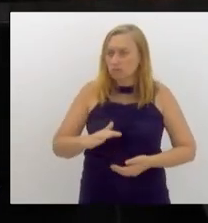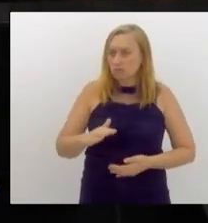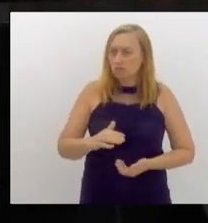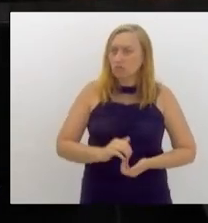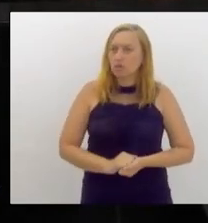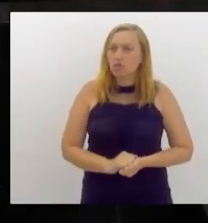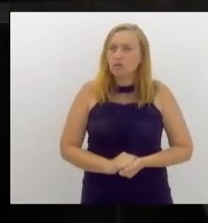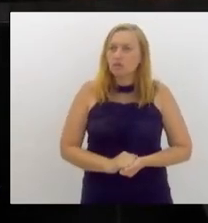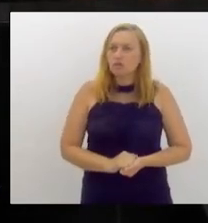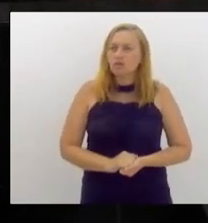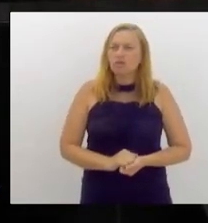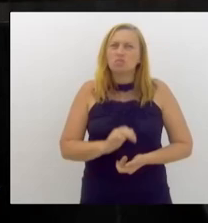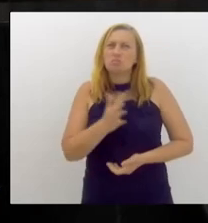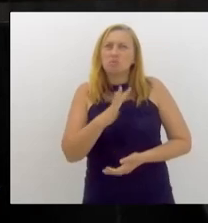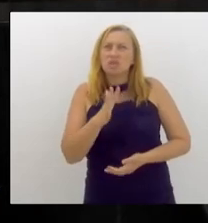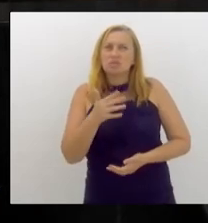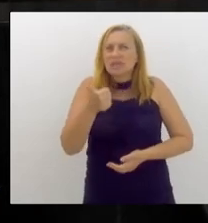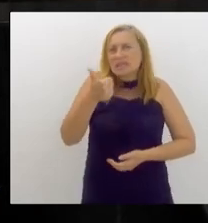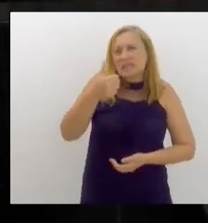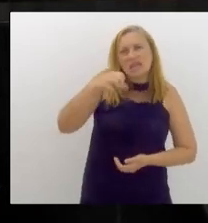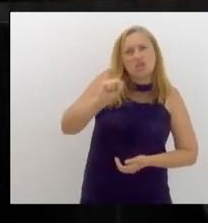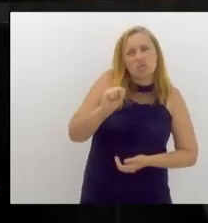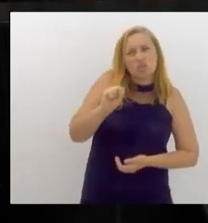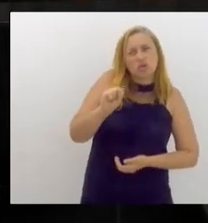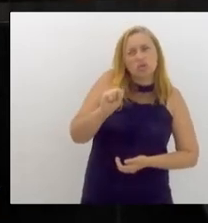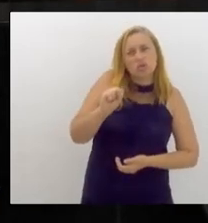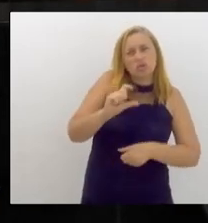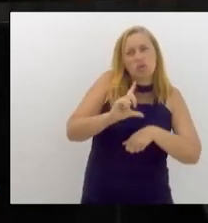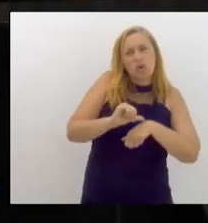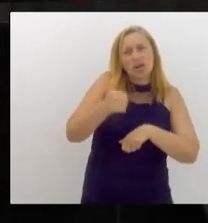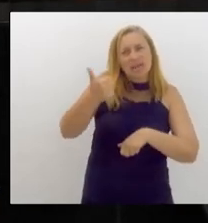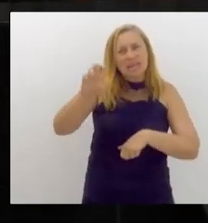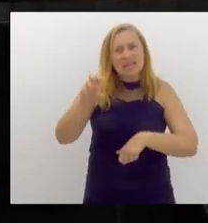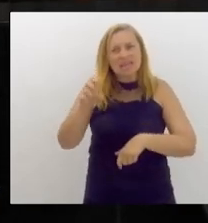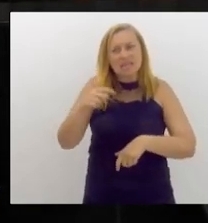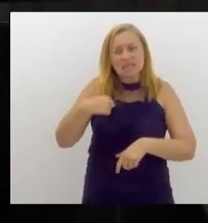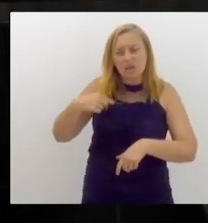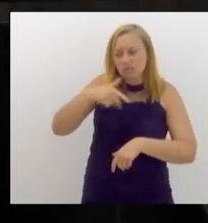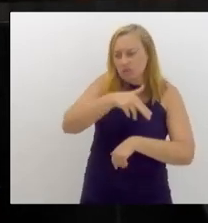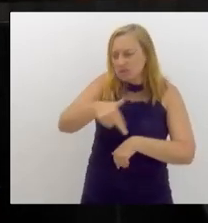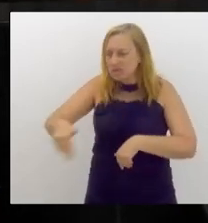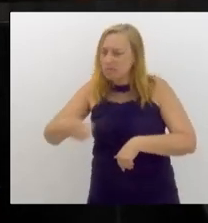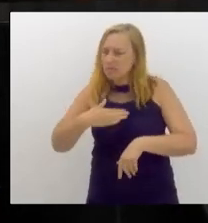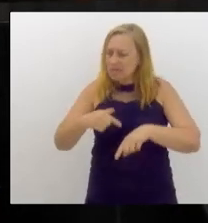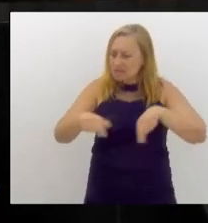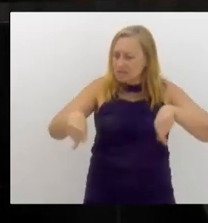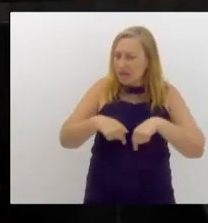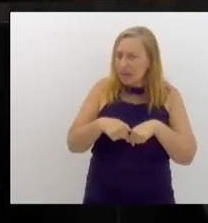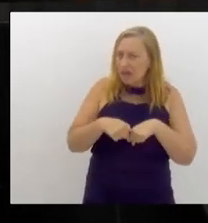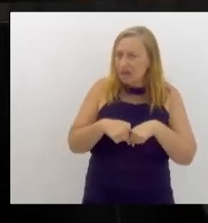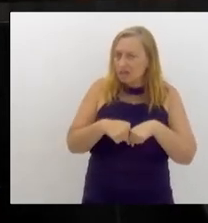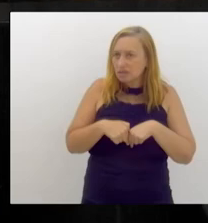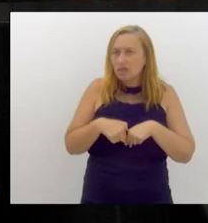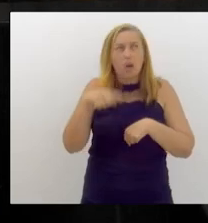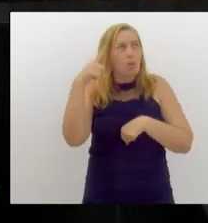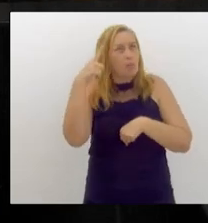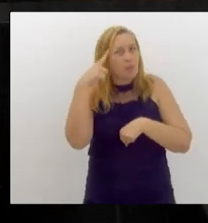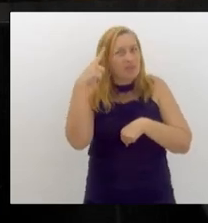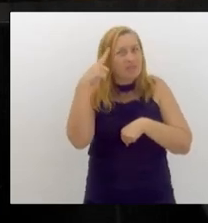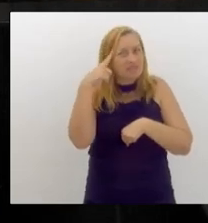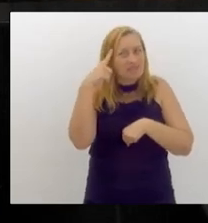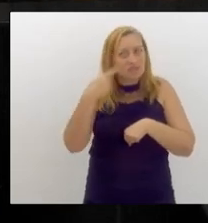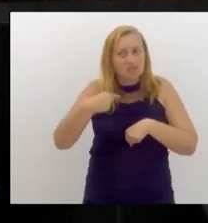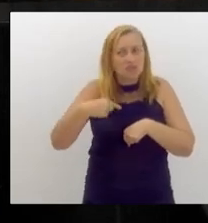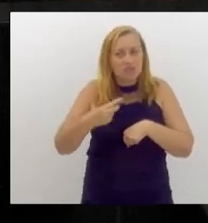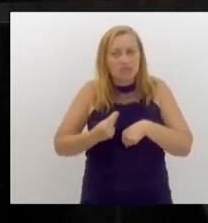Foi por volta de 18, 15, quando desci para o gabinete, eu digo, estou pensando em embora, não vai